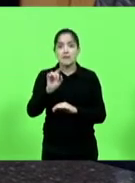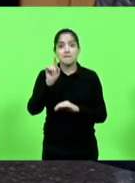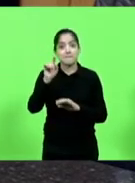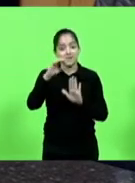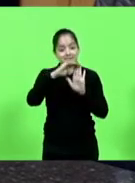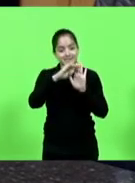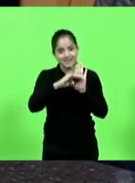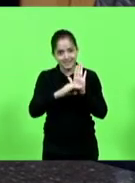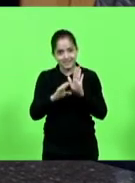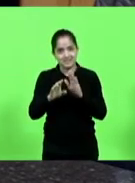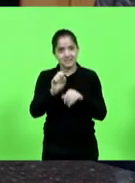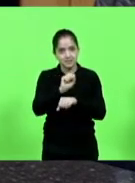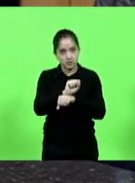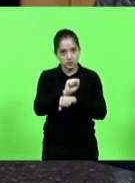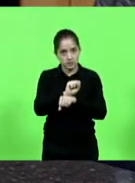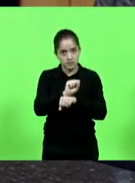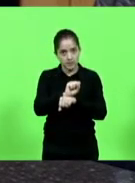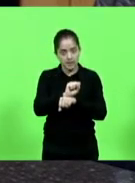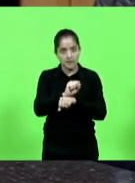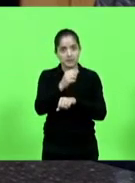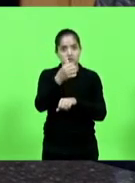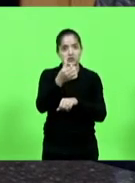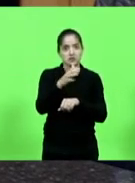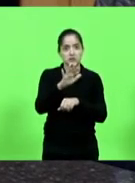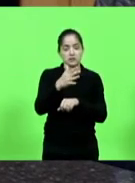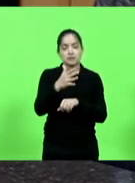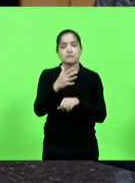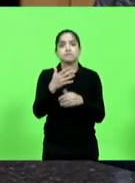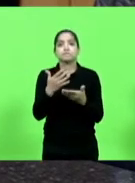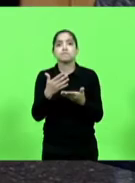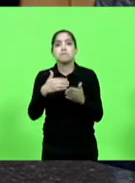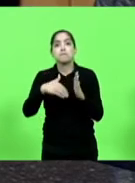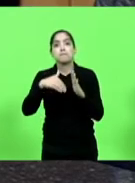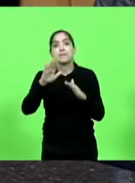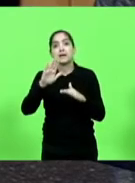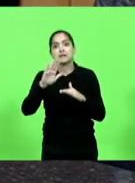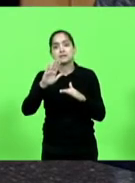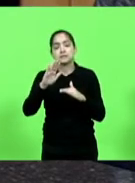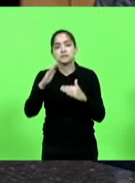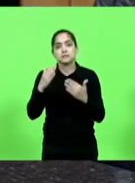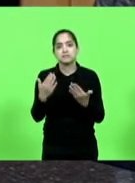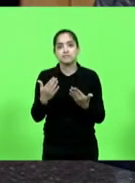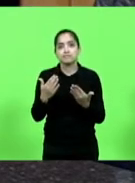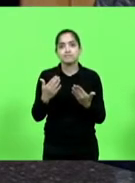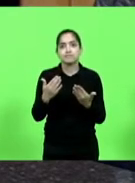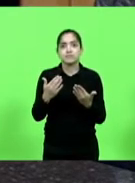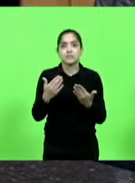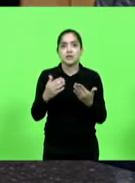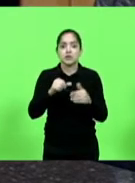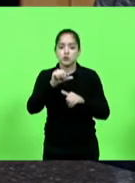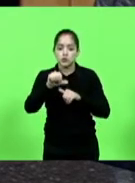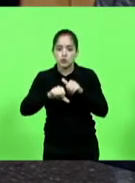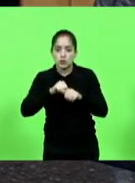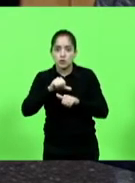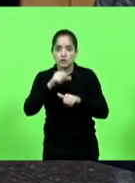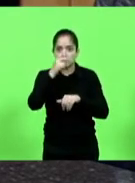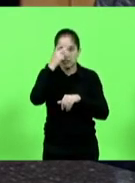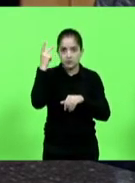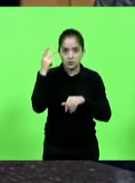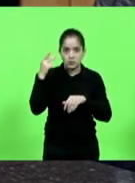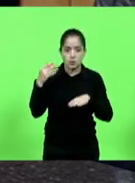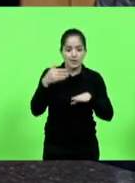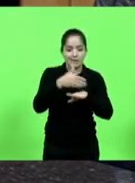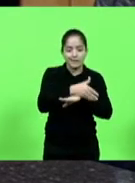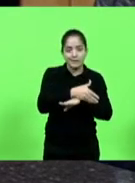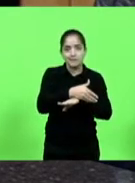de espera tinha 60 e poucos então na prática é apenas a questão de troca de paciente enquanto ele sai e entra ou